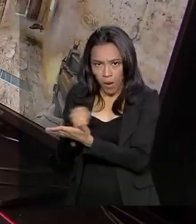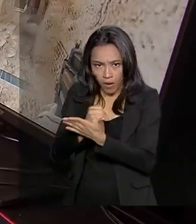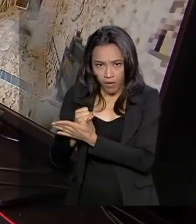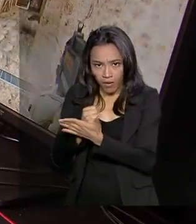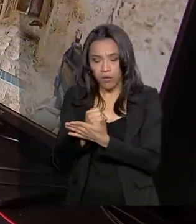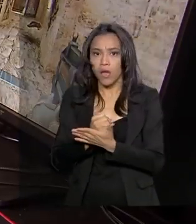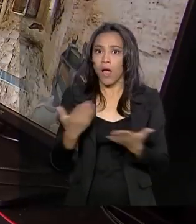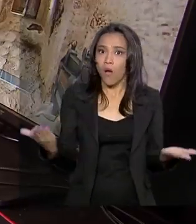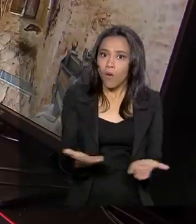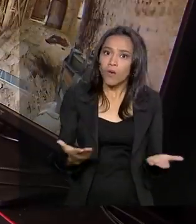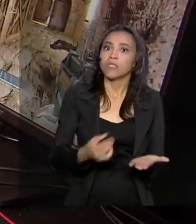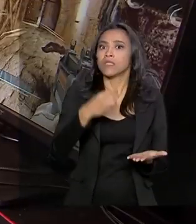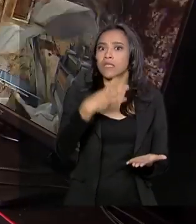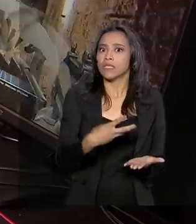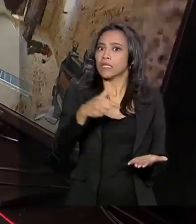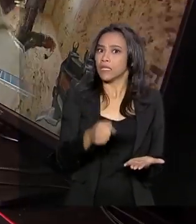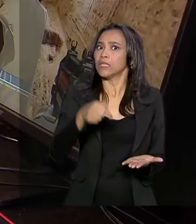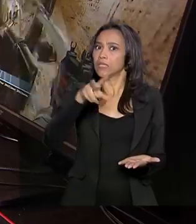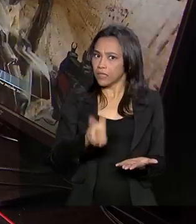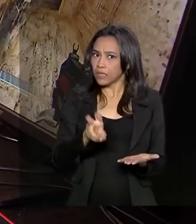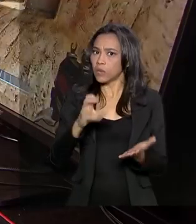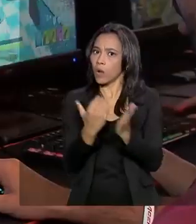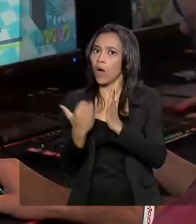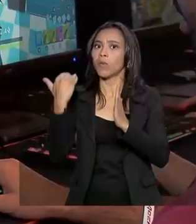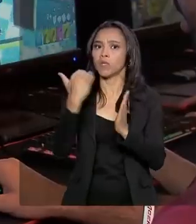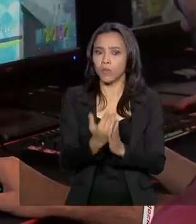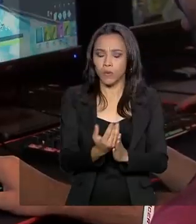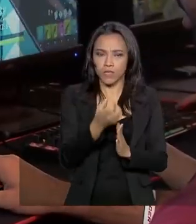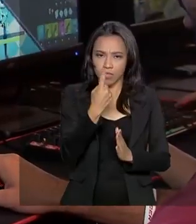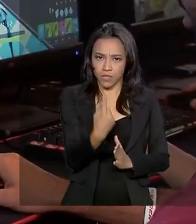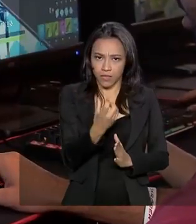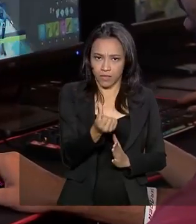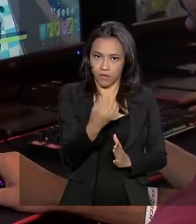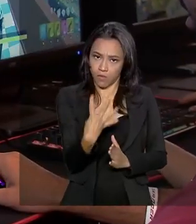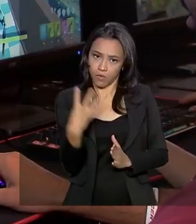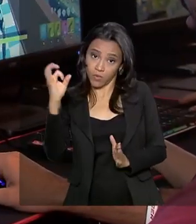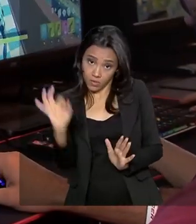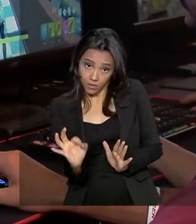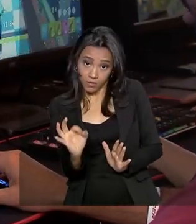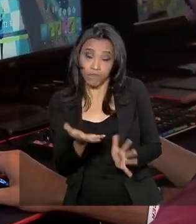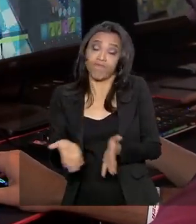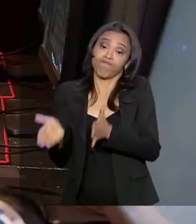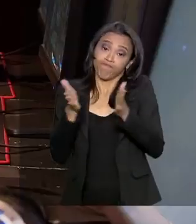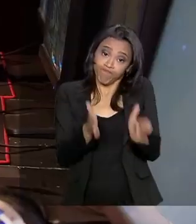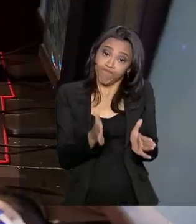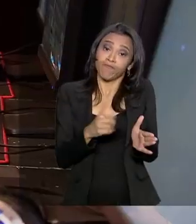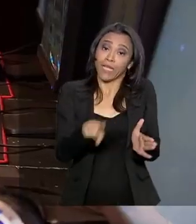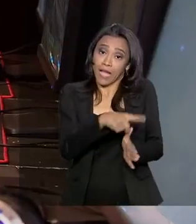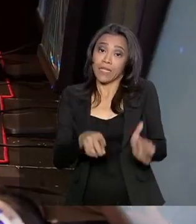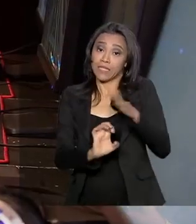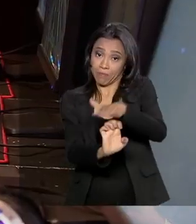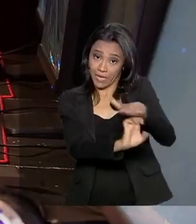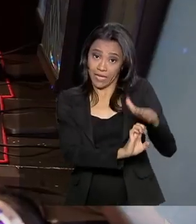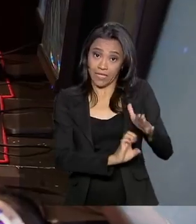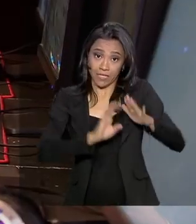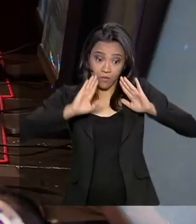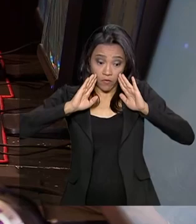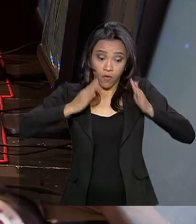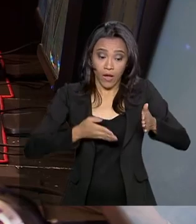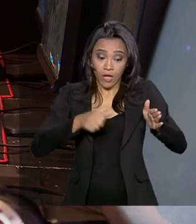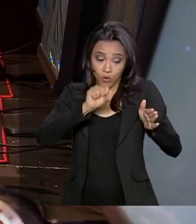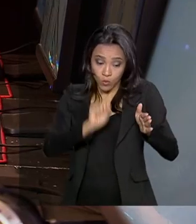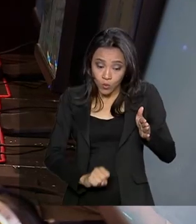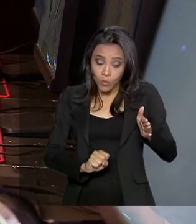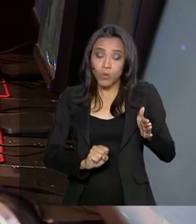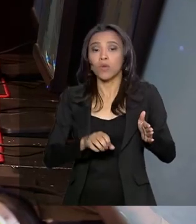375, um aumento de 164%. Apesar de as empresas ainda se concentrarem no sul e